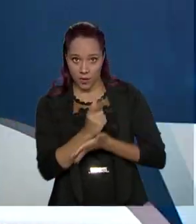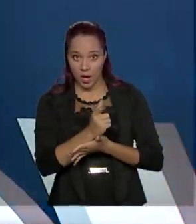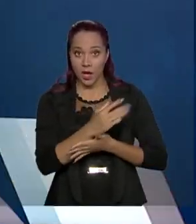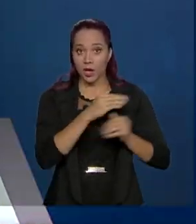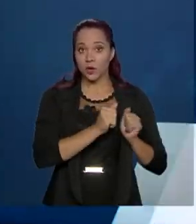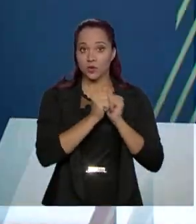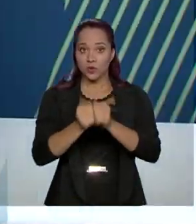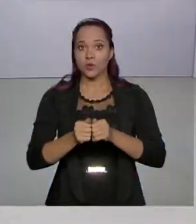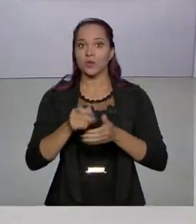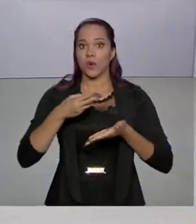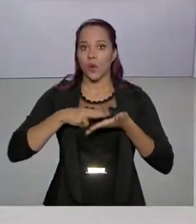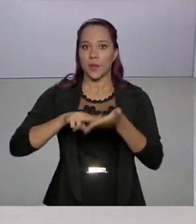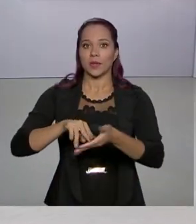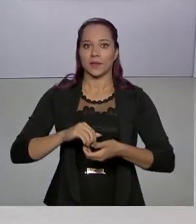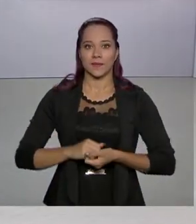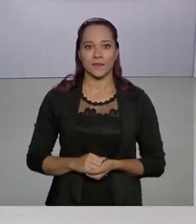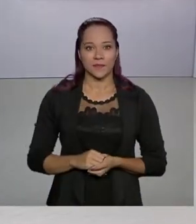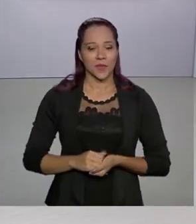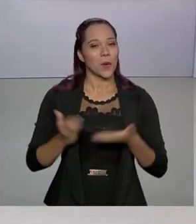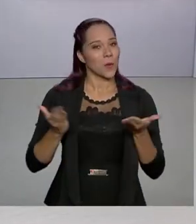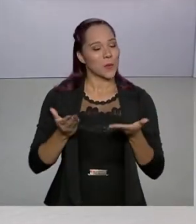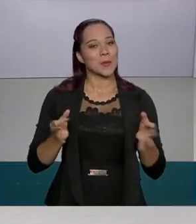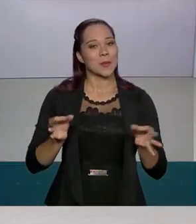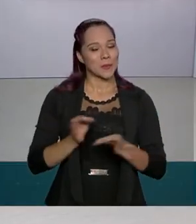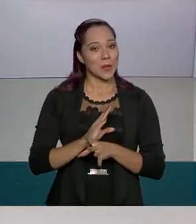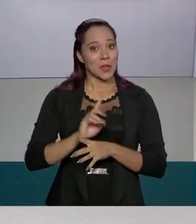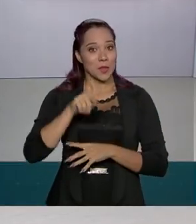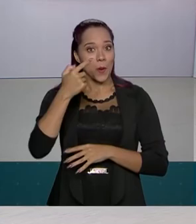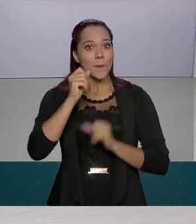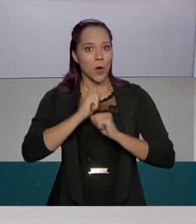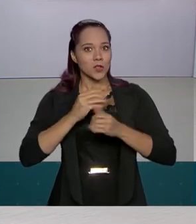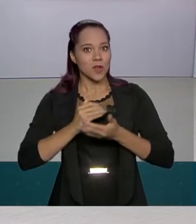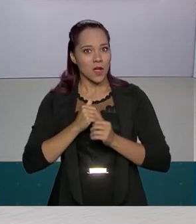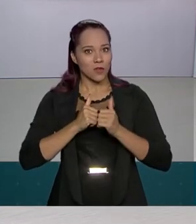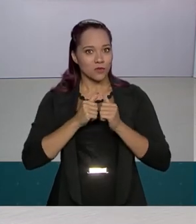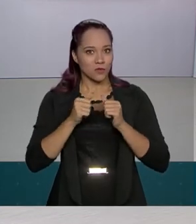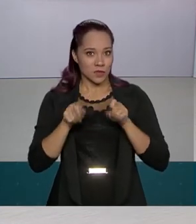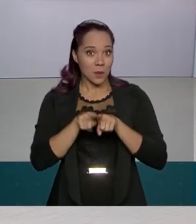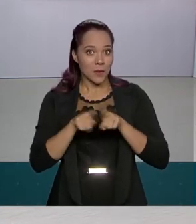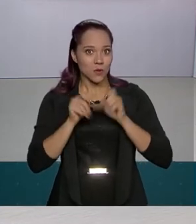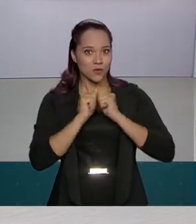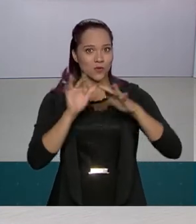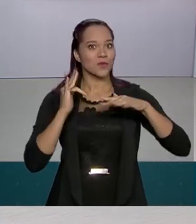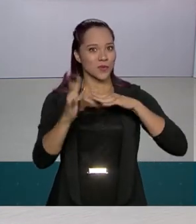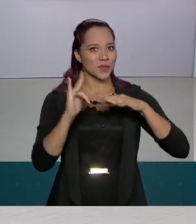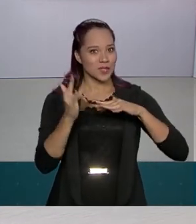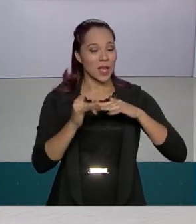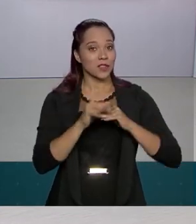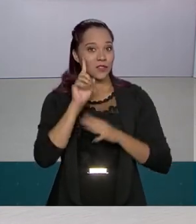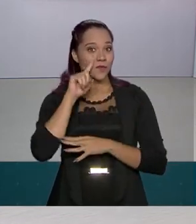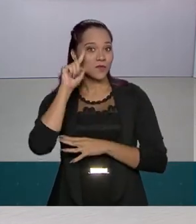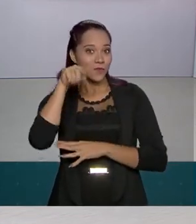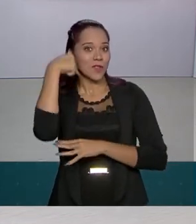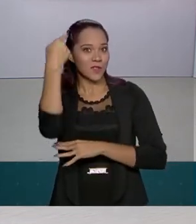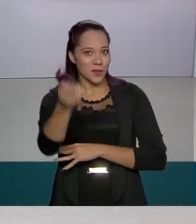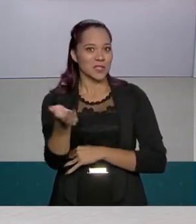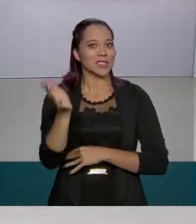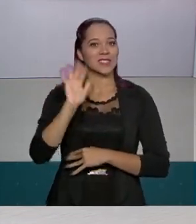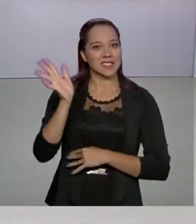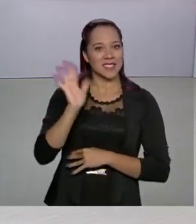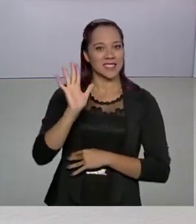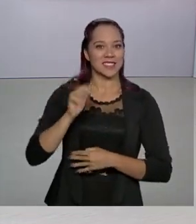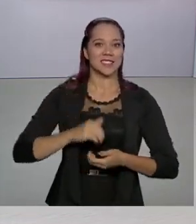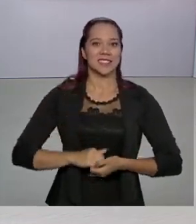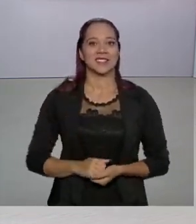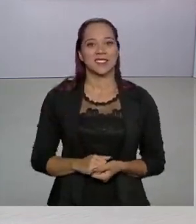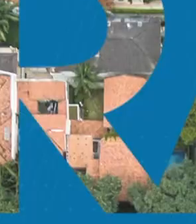com a encomenda. A gente fica por aqui. Você pode nos acompanhar também pelas redes sociais. Nos vemos então na próxima edição. Até lá.